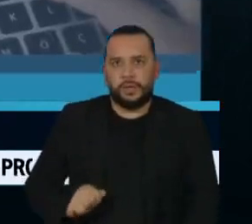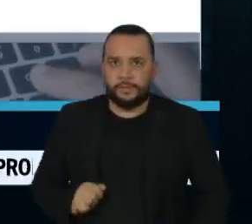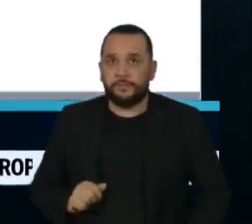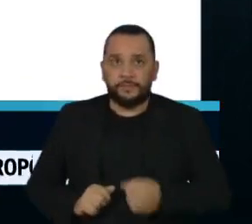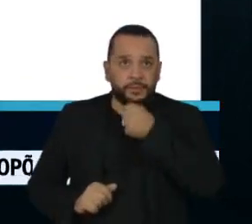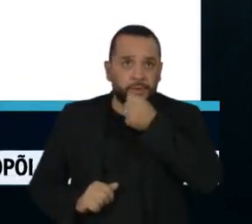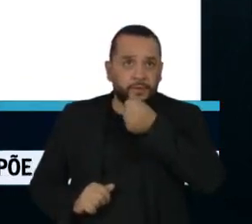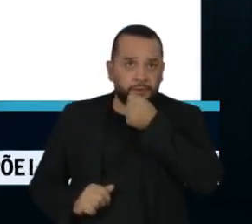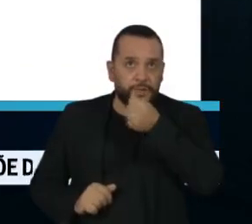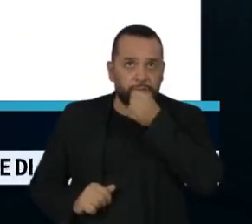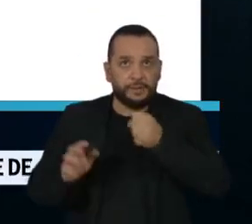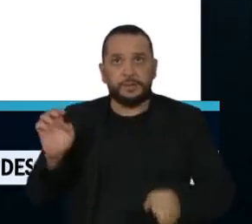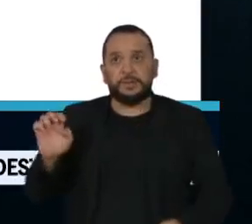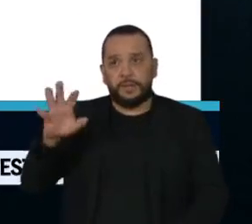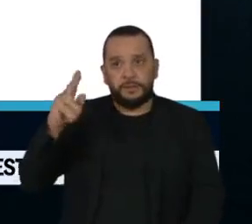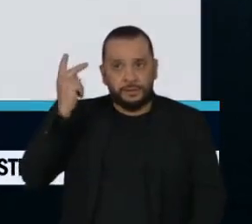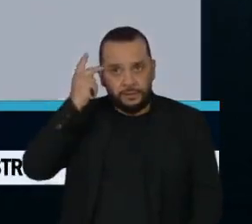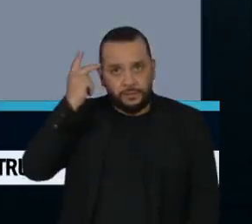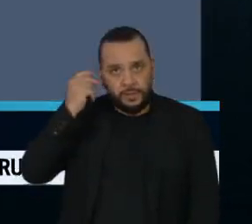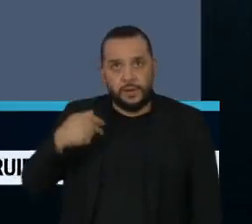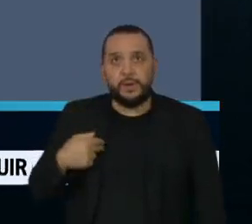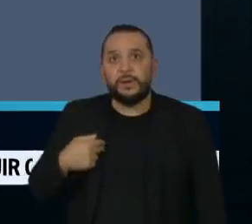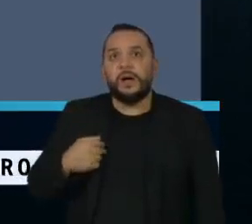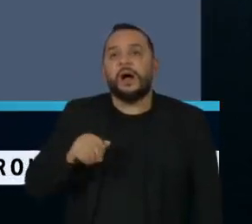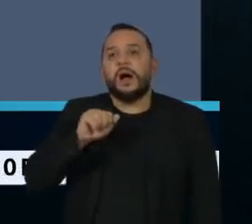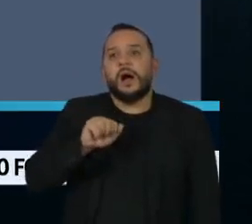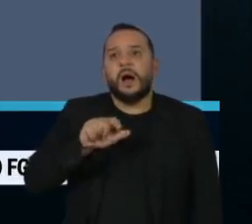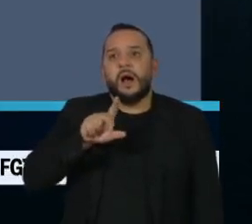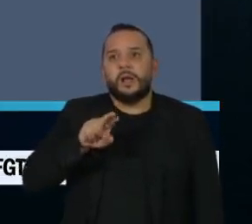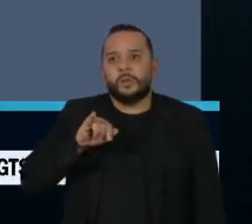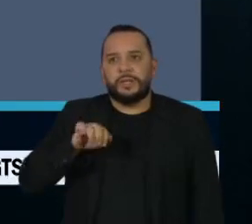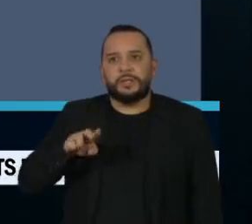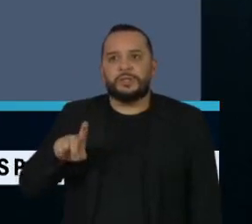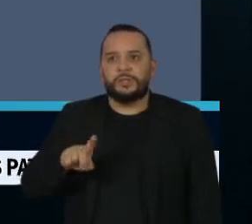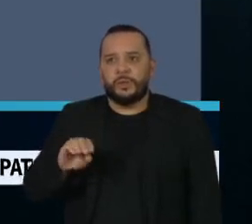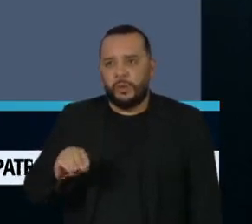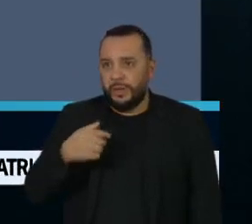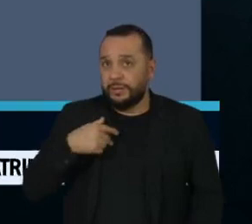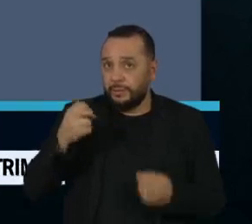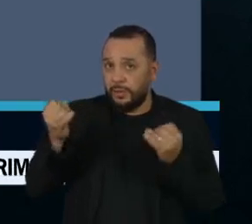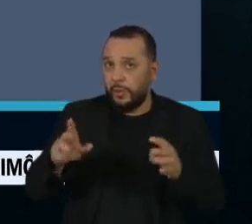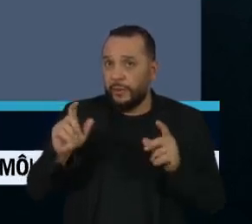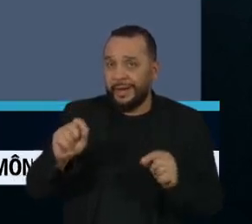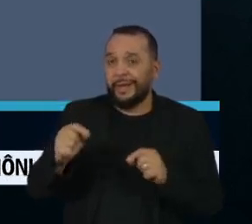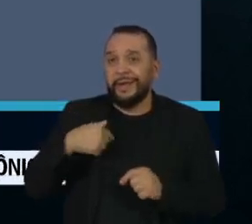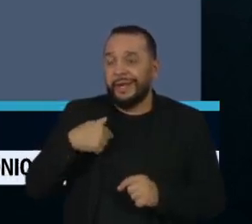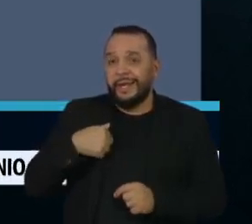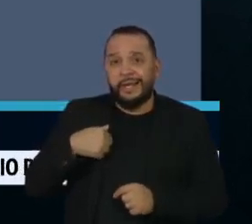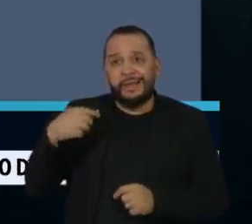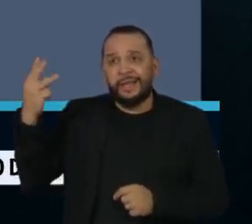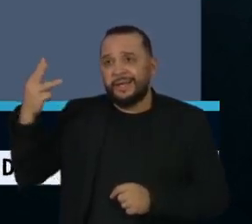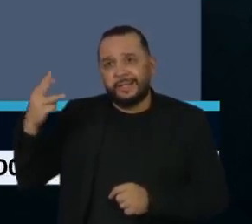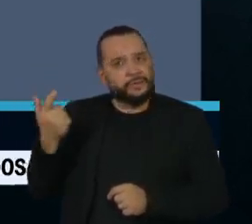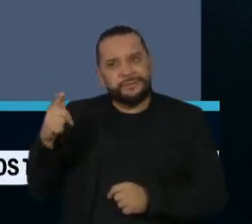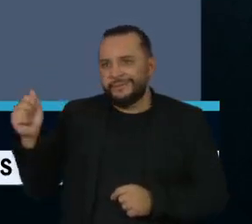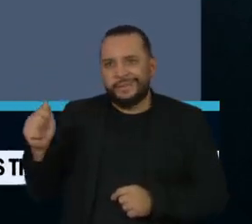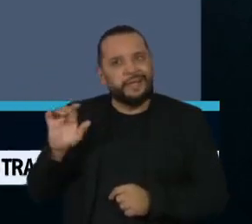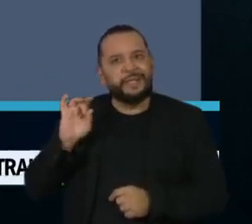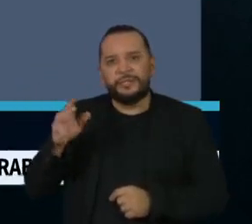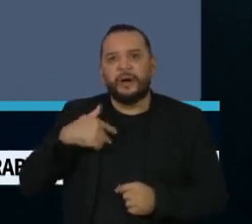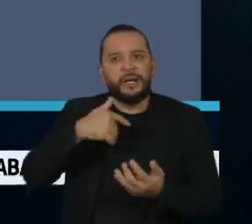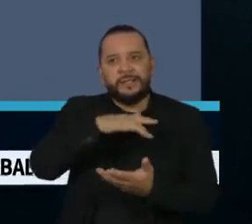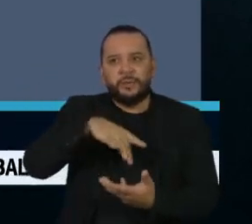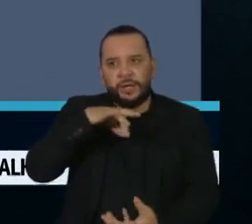entrevista ao jornal O Estado de São Paulo, Aloysio justificou a posição e disse não existe terceira via, só a da